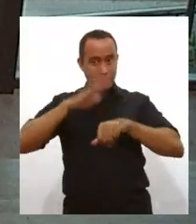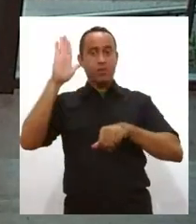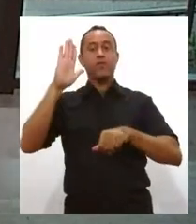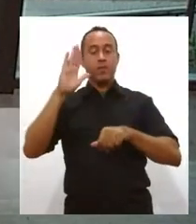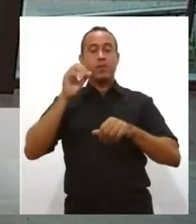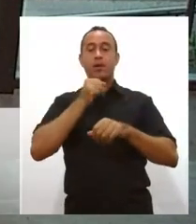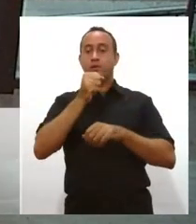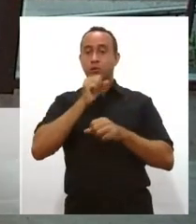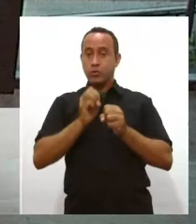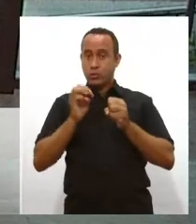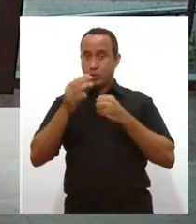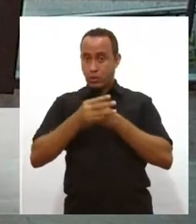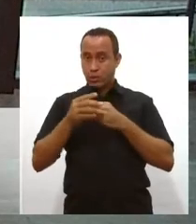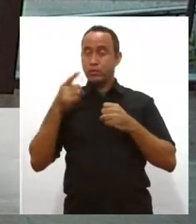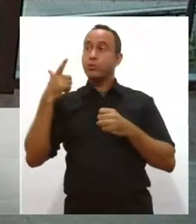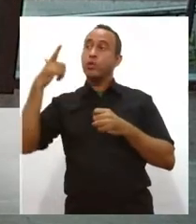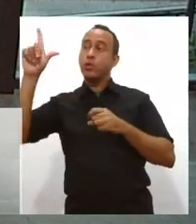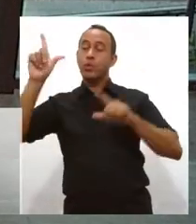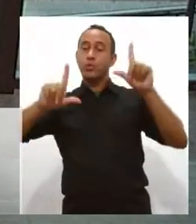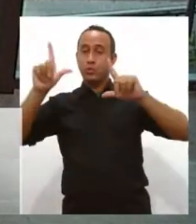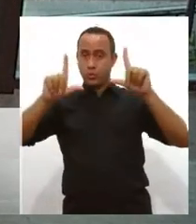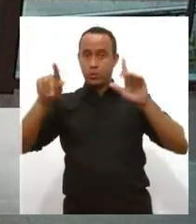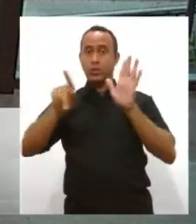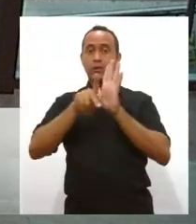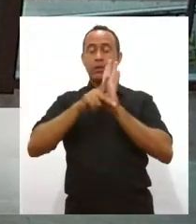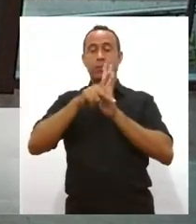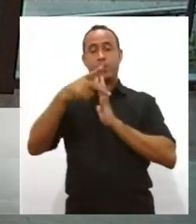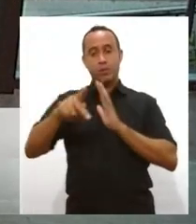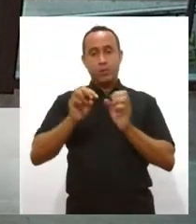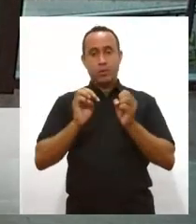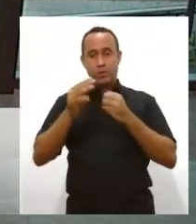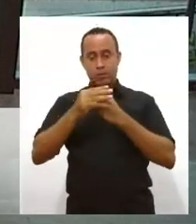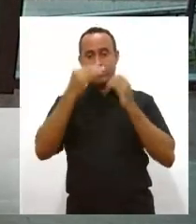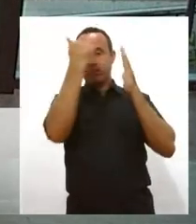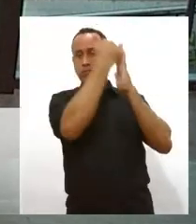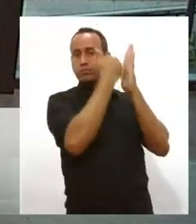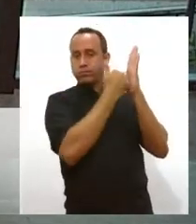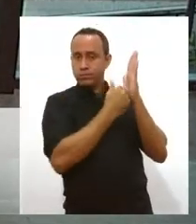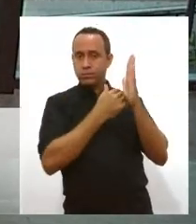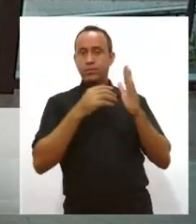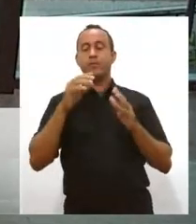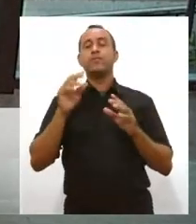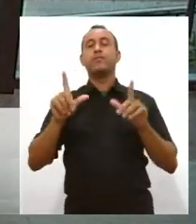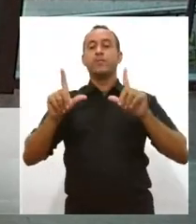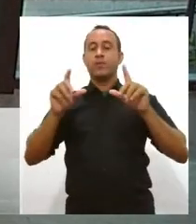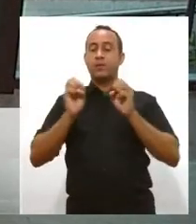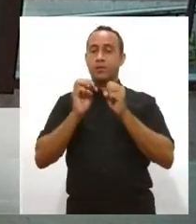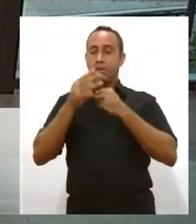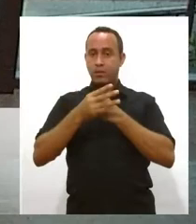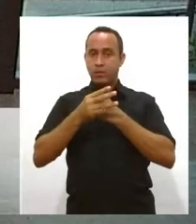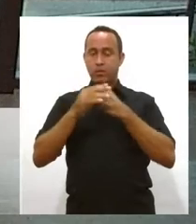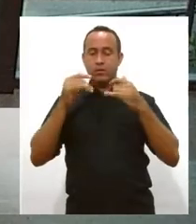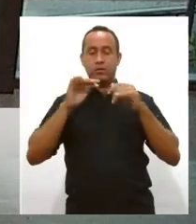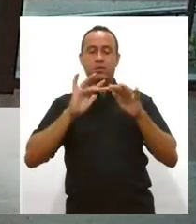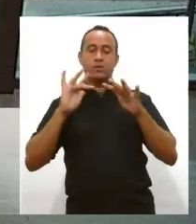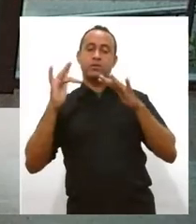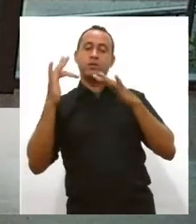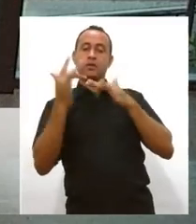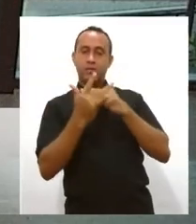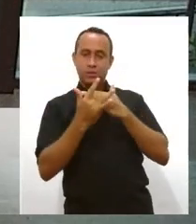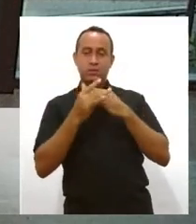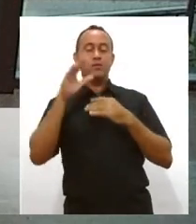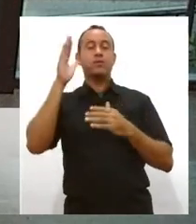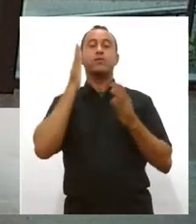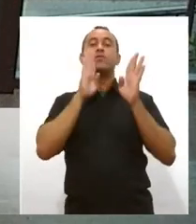Jornal da Alesi e também sobre os outros programas na nossa programação da TV Alesi e também nas nossas redes sociais no Face